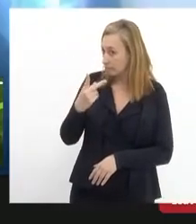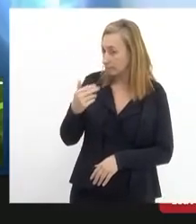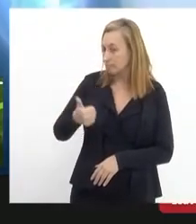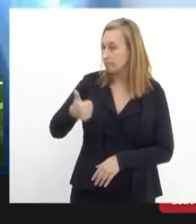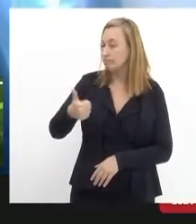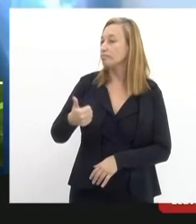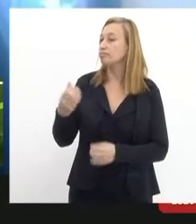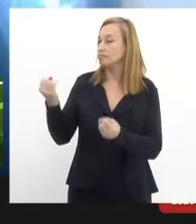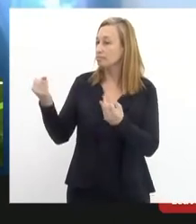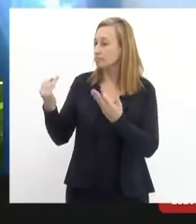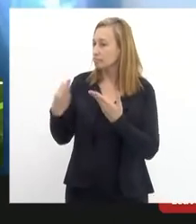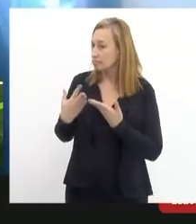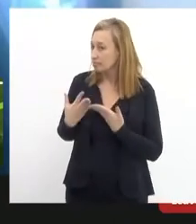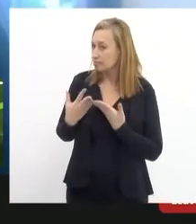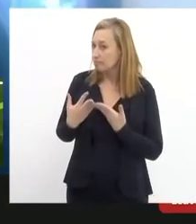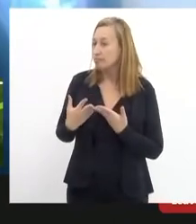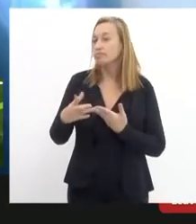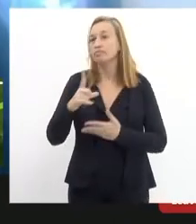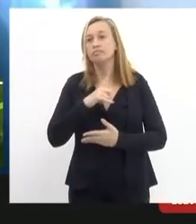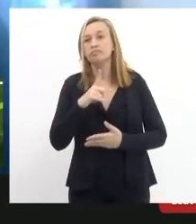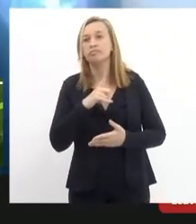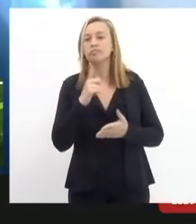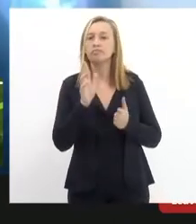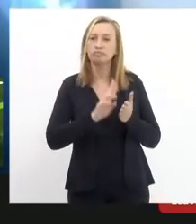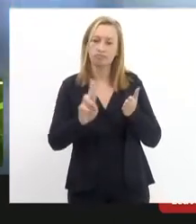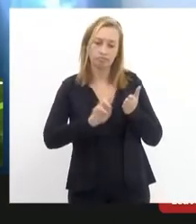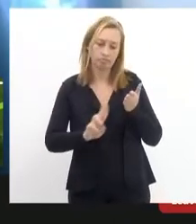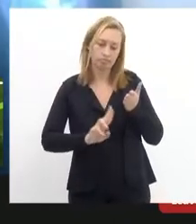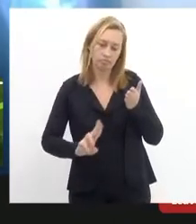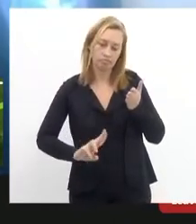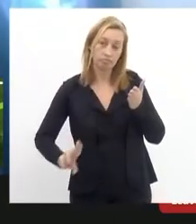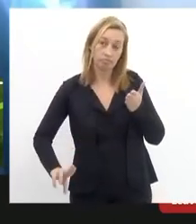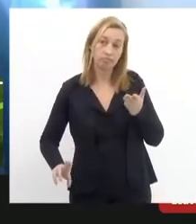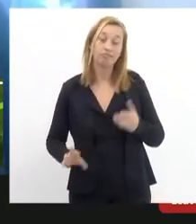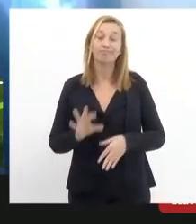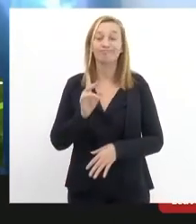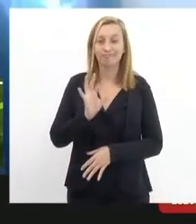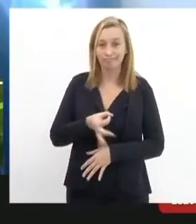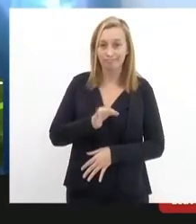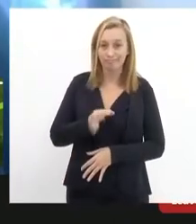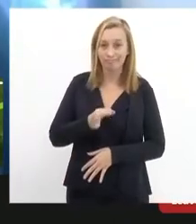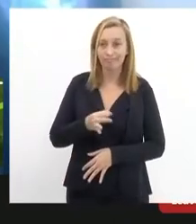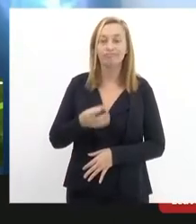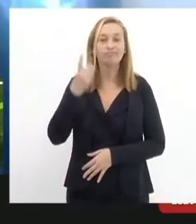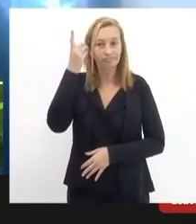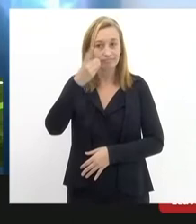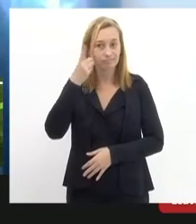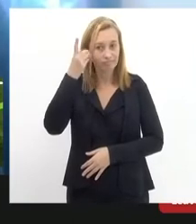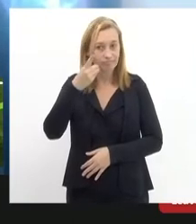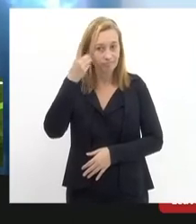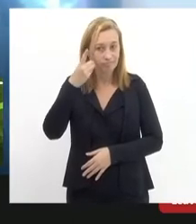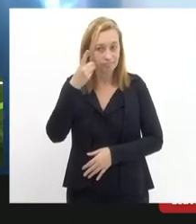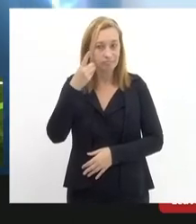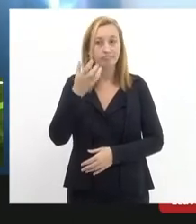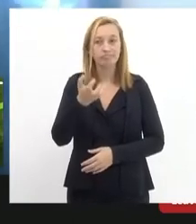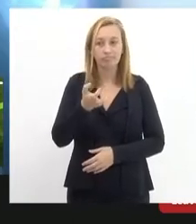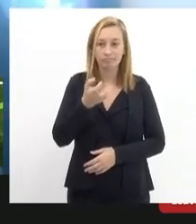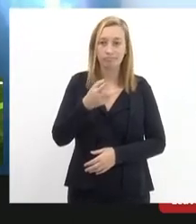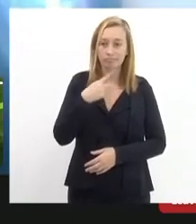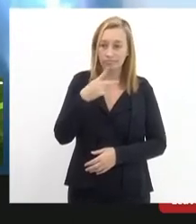esclarecimentos nós temos uma lista extensa e naturalmente os parlamentares e moradores também